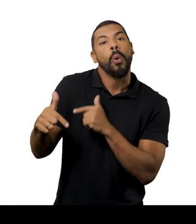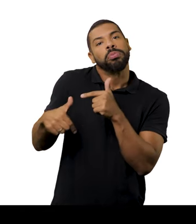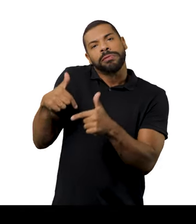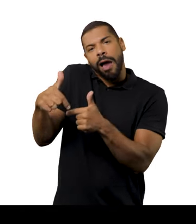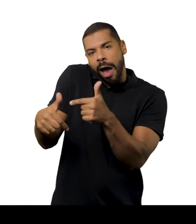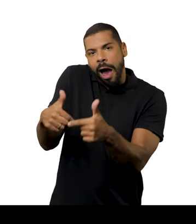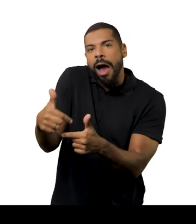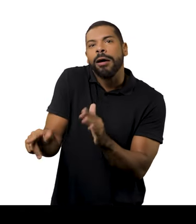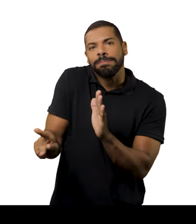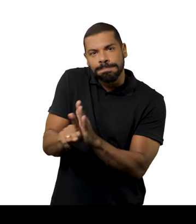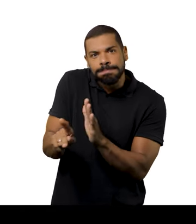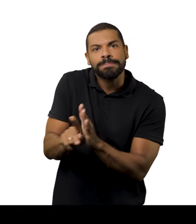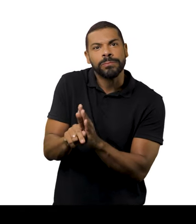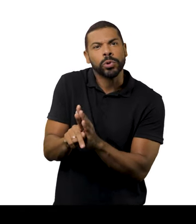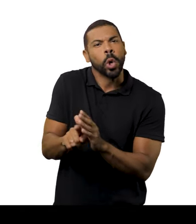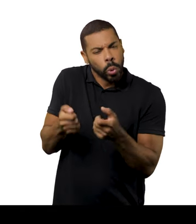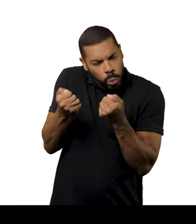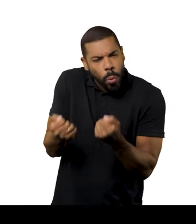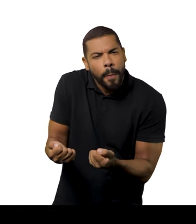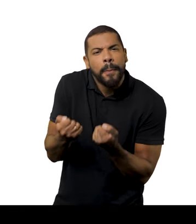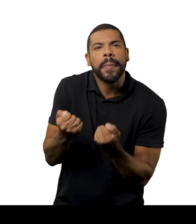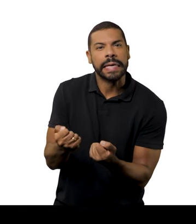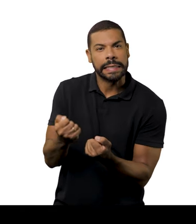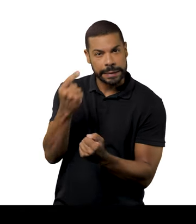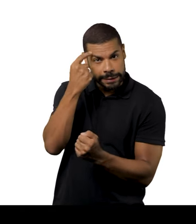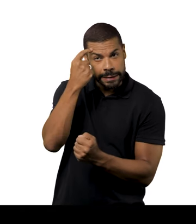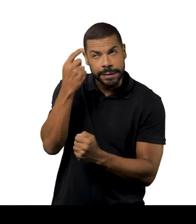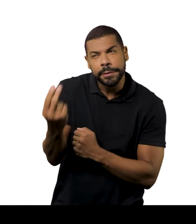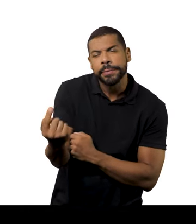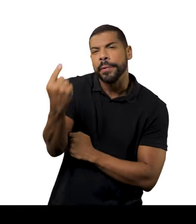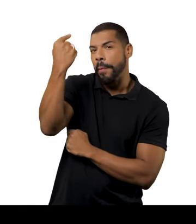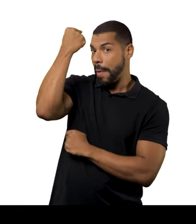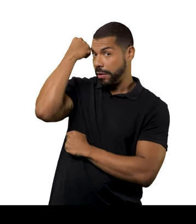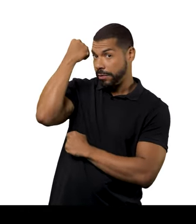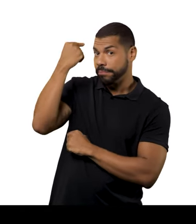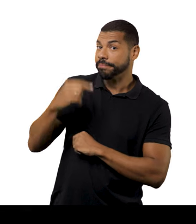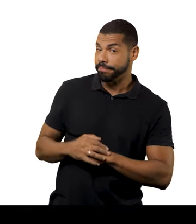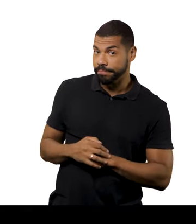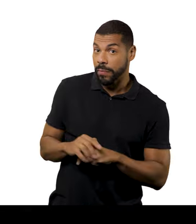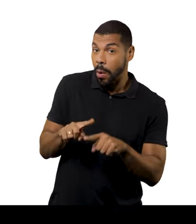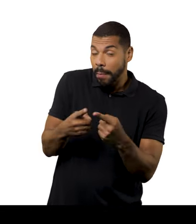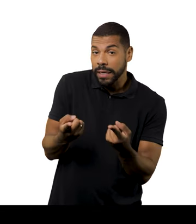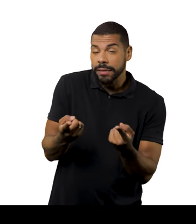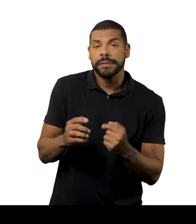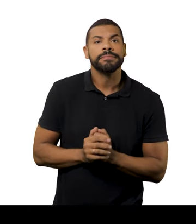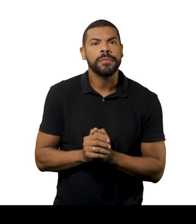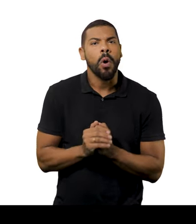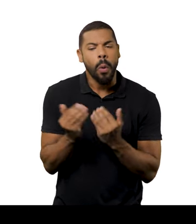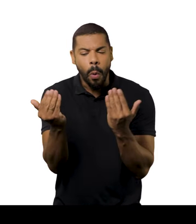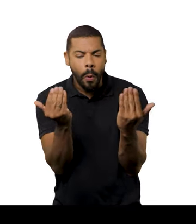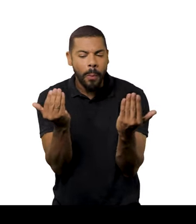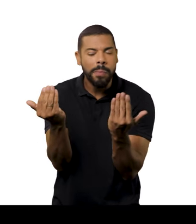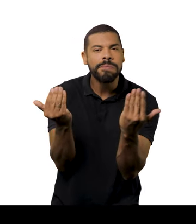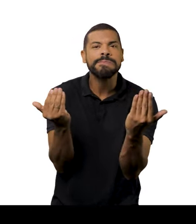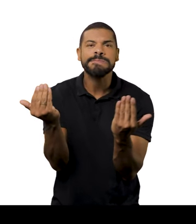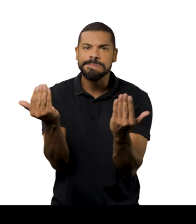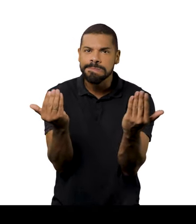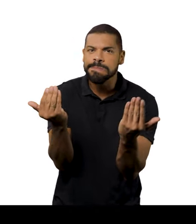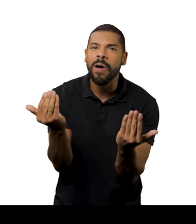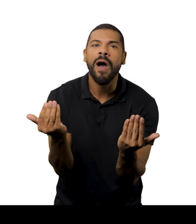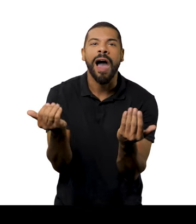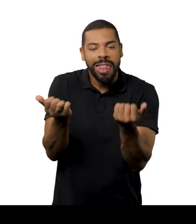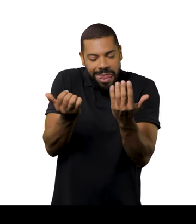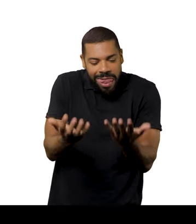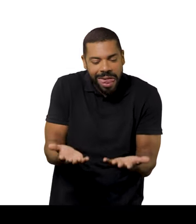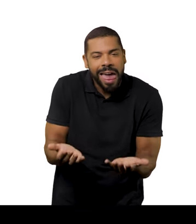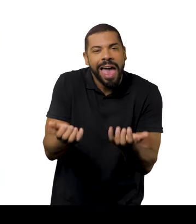O alambra, os prédios, são coisas, são elementos duros, simbolicamente, claro, e eu acho que fazendo contraponto